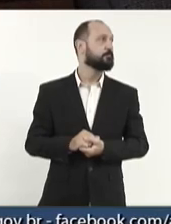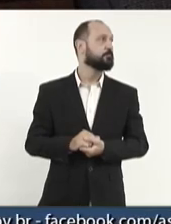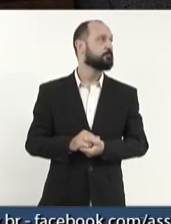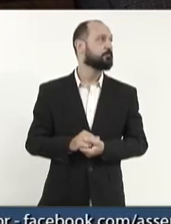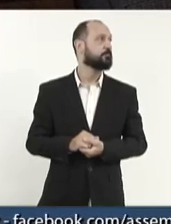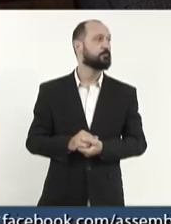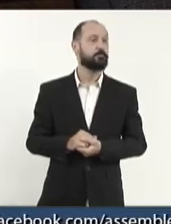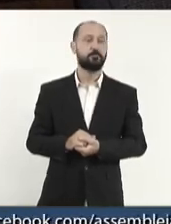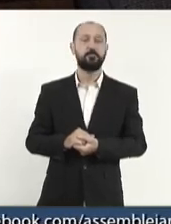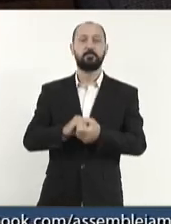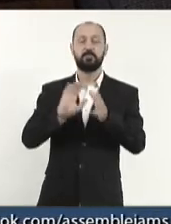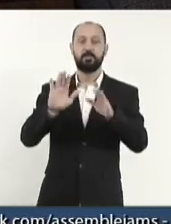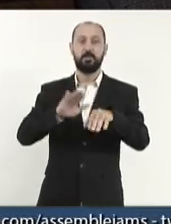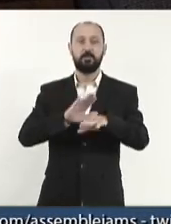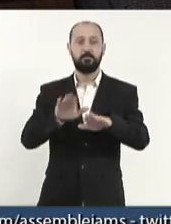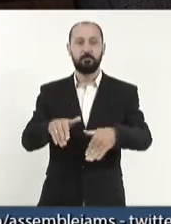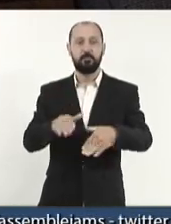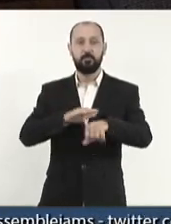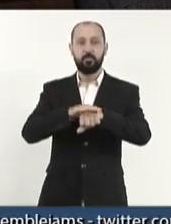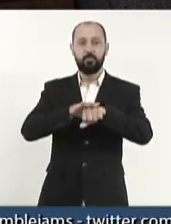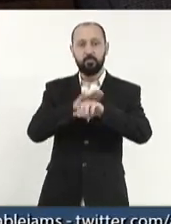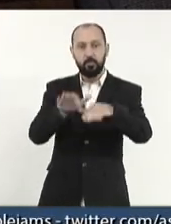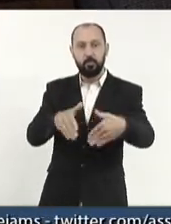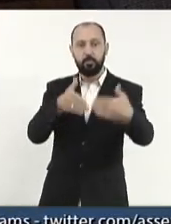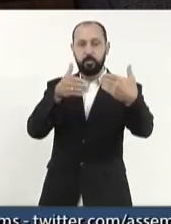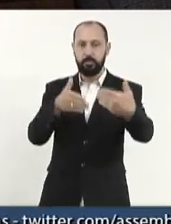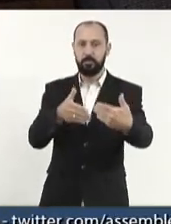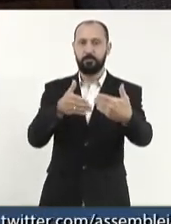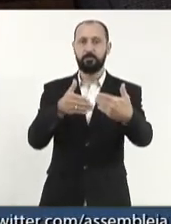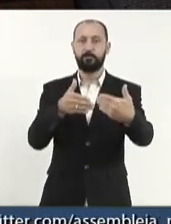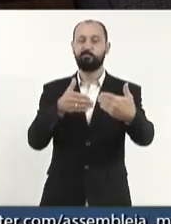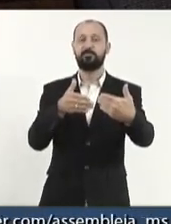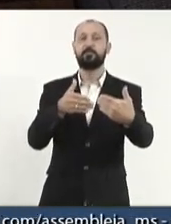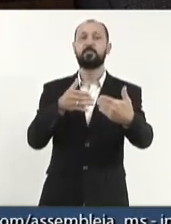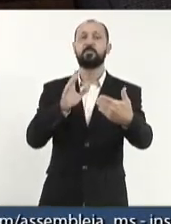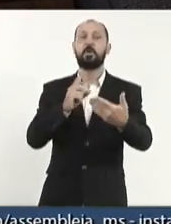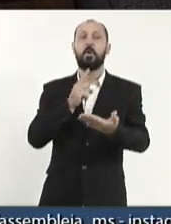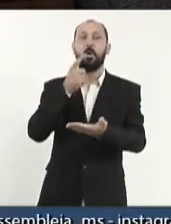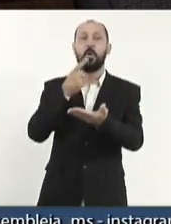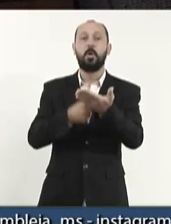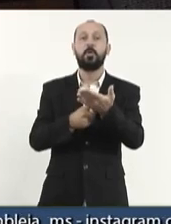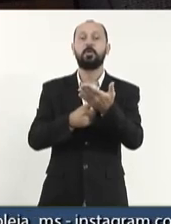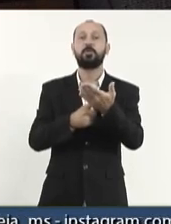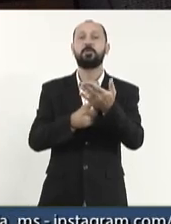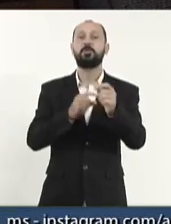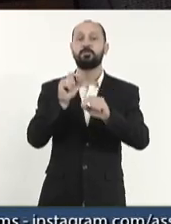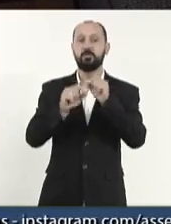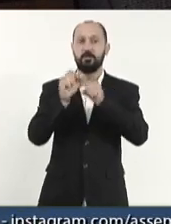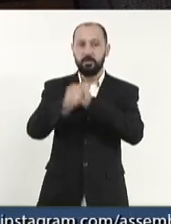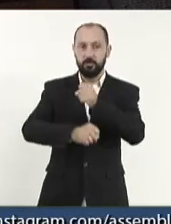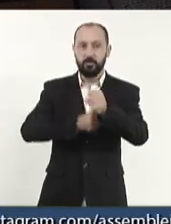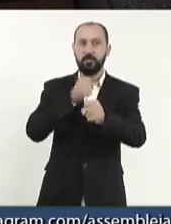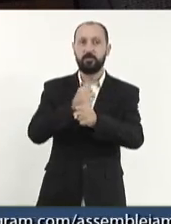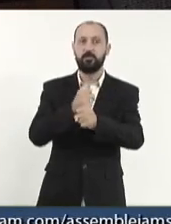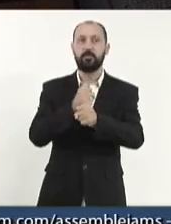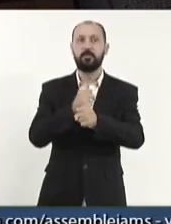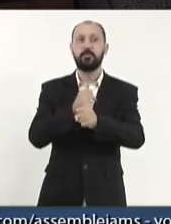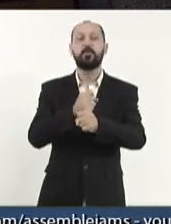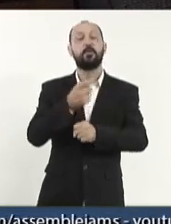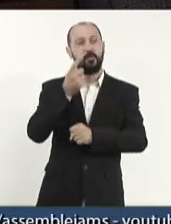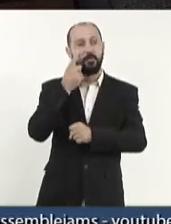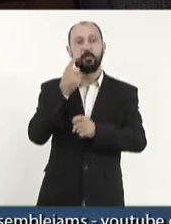Já em conversa com o senhor, nós ficamos acertados aí de que ano que vem nós vamos